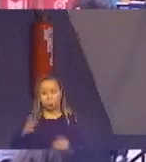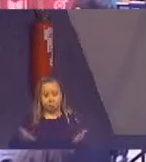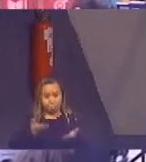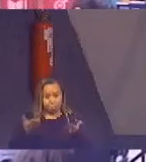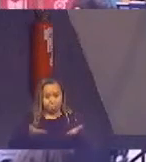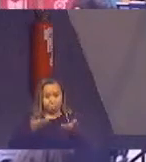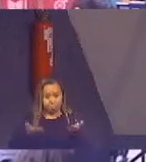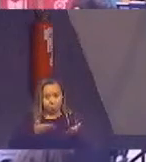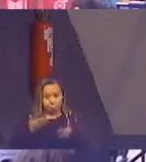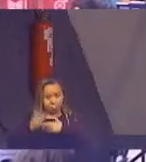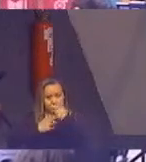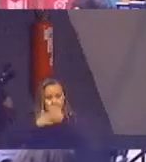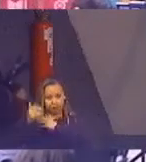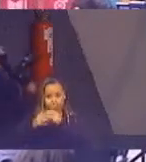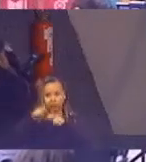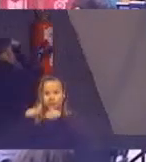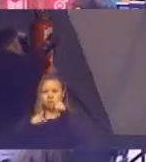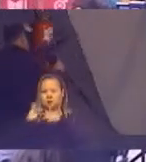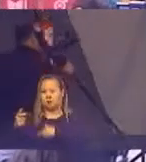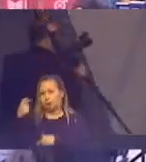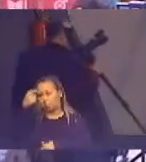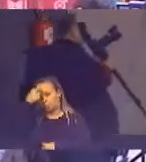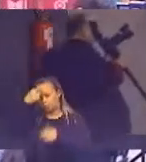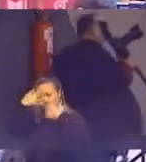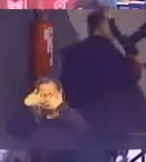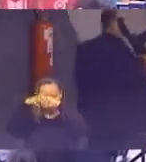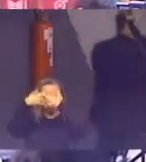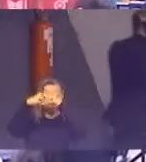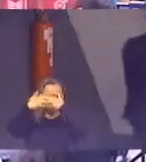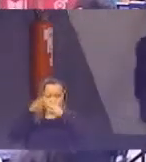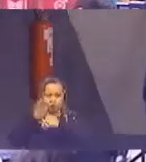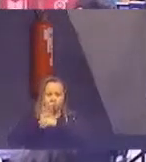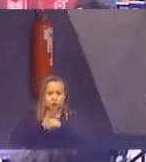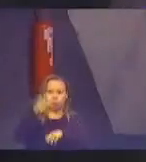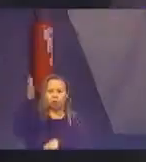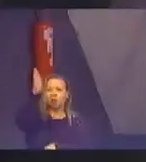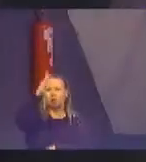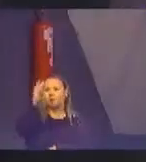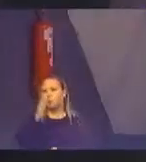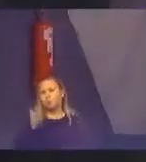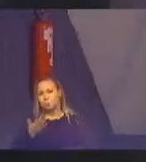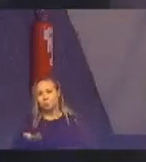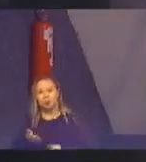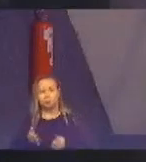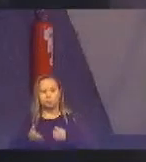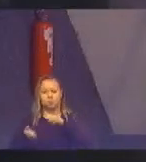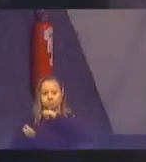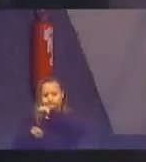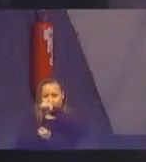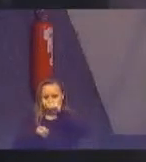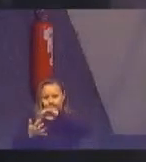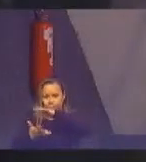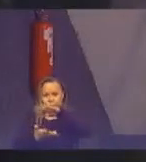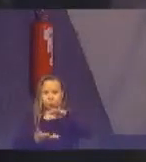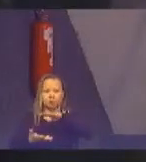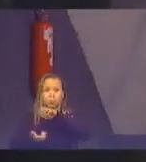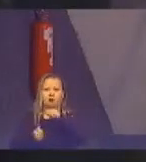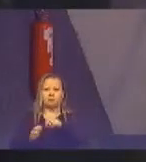condutas de trabalho conscientes que contribuam para um Brasil mais sustentável para as futuras gerações.